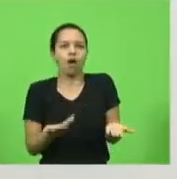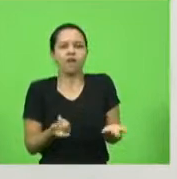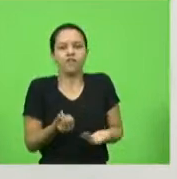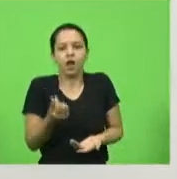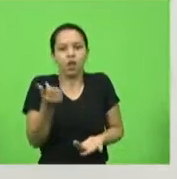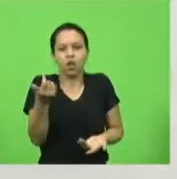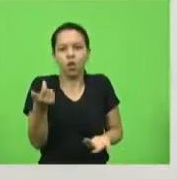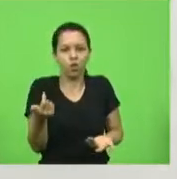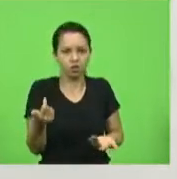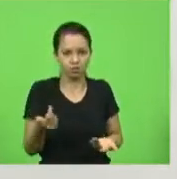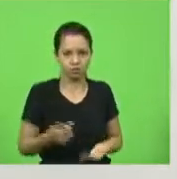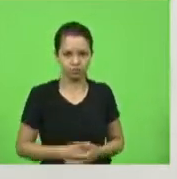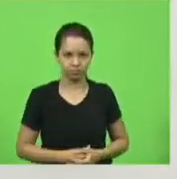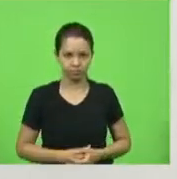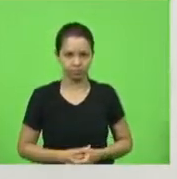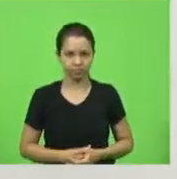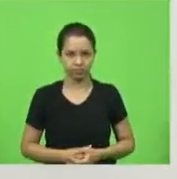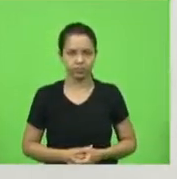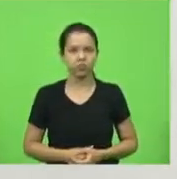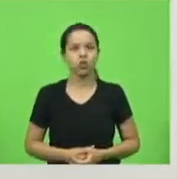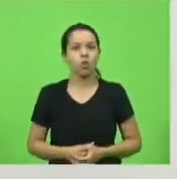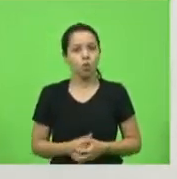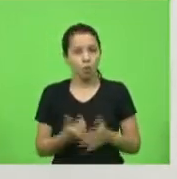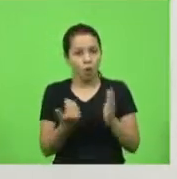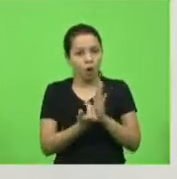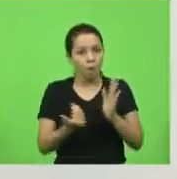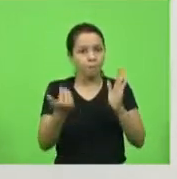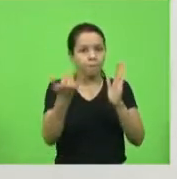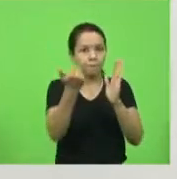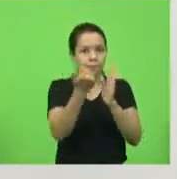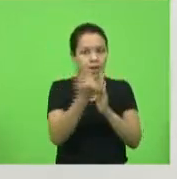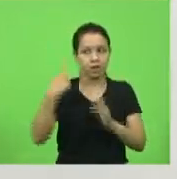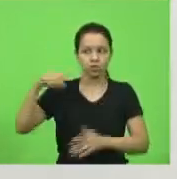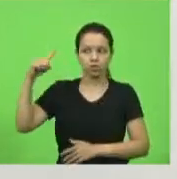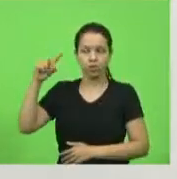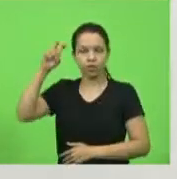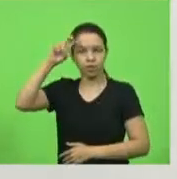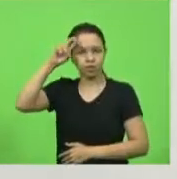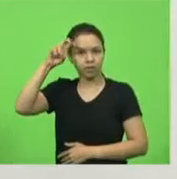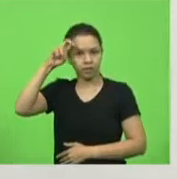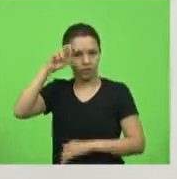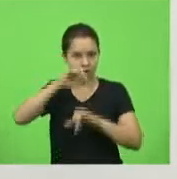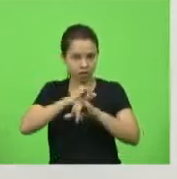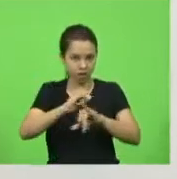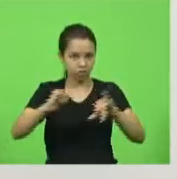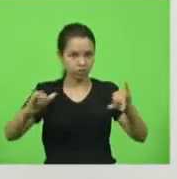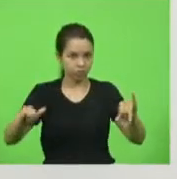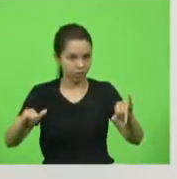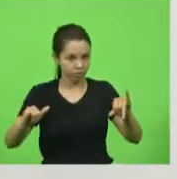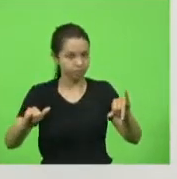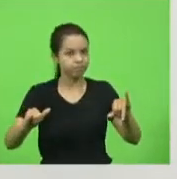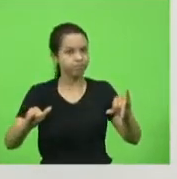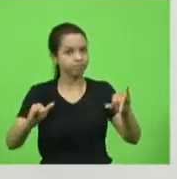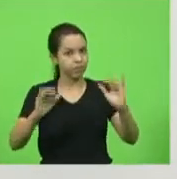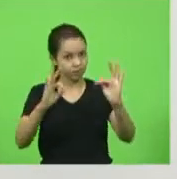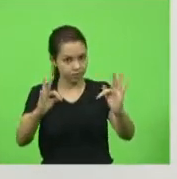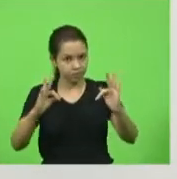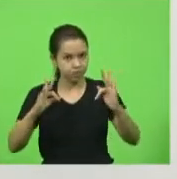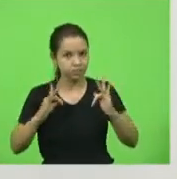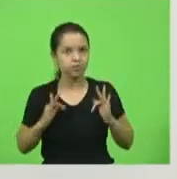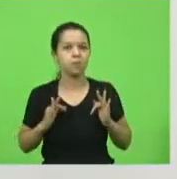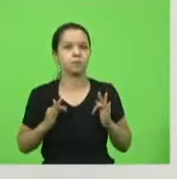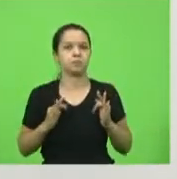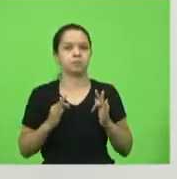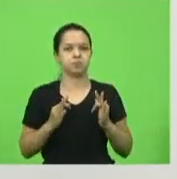três, o aumento foi na quinta-feira, anunciado na quinta-feira, presta atenção, catarinense, o